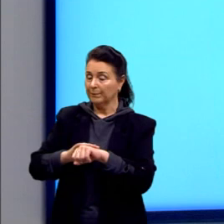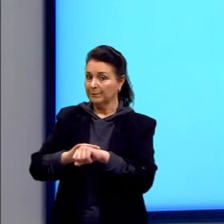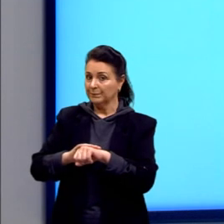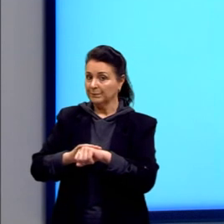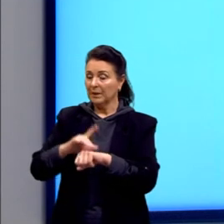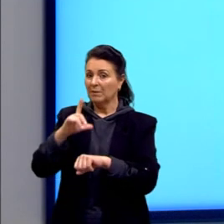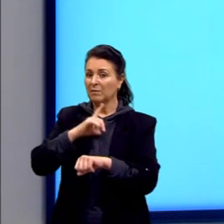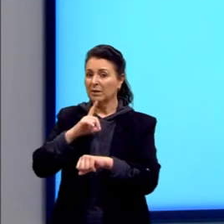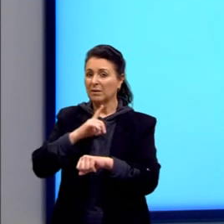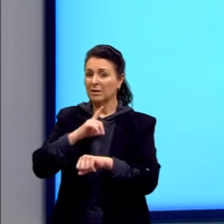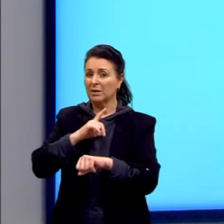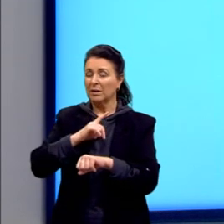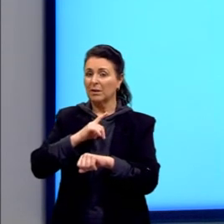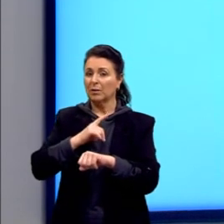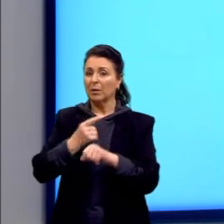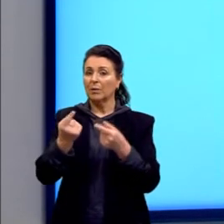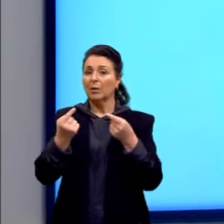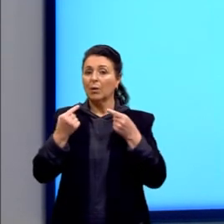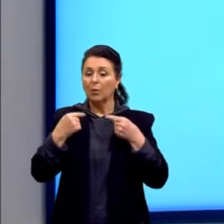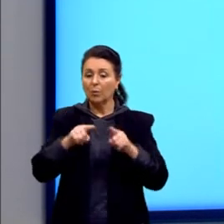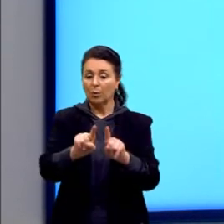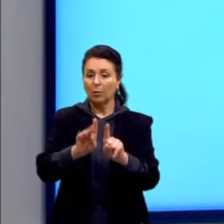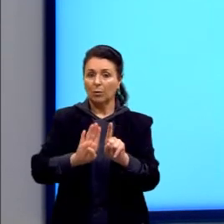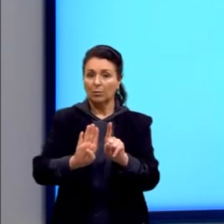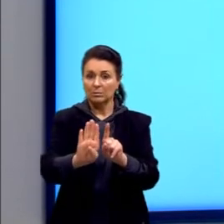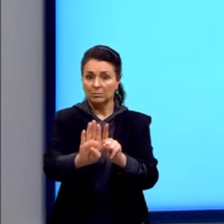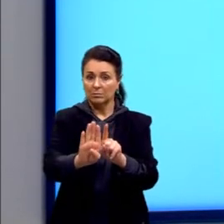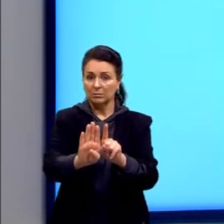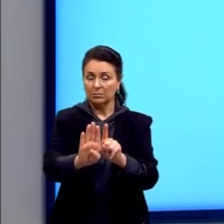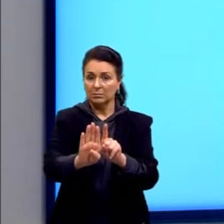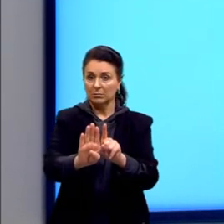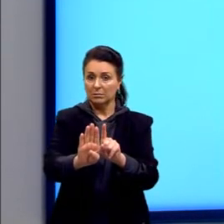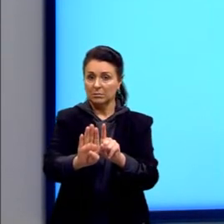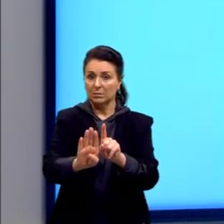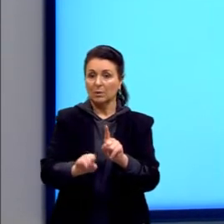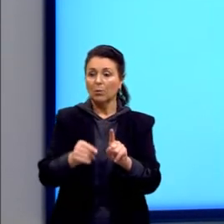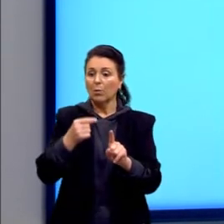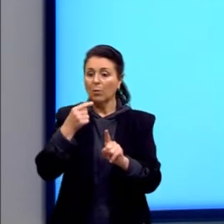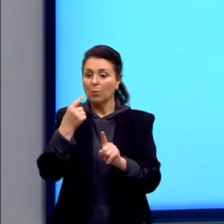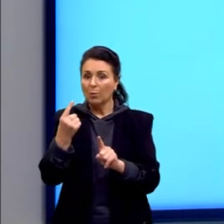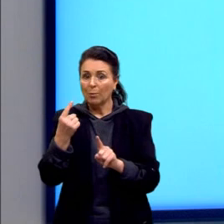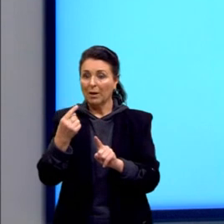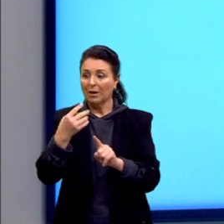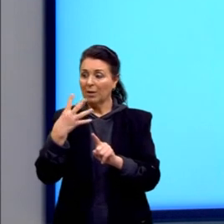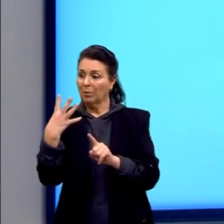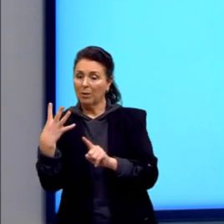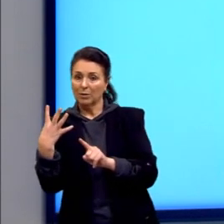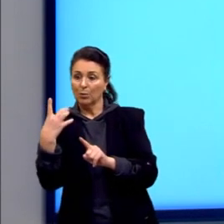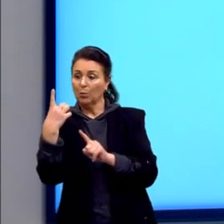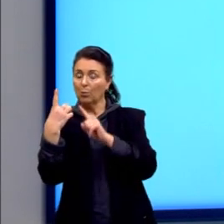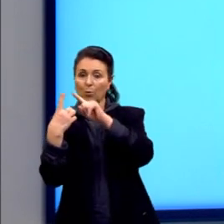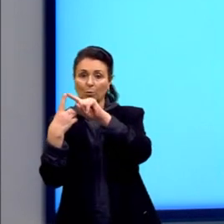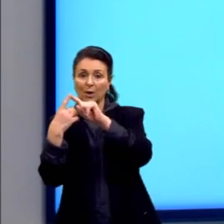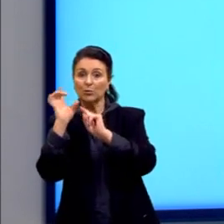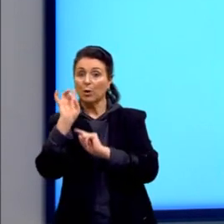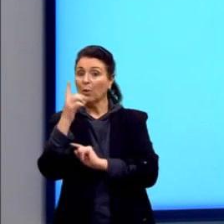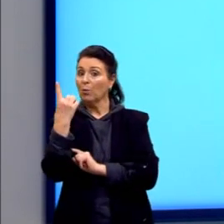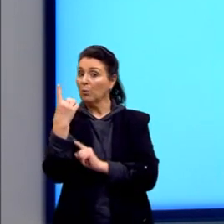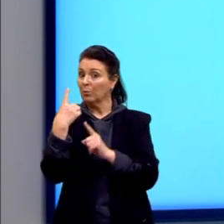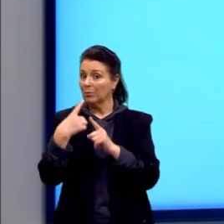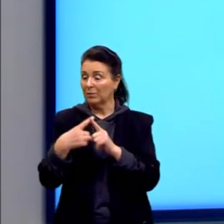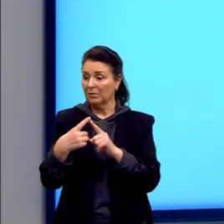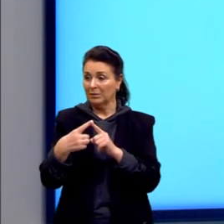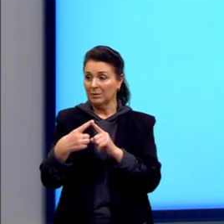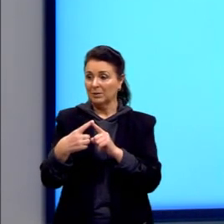vai ter que ser recessiva. Então, nós temos uma chance em quatro. Bem certinho, como diz a